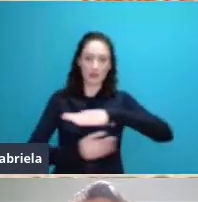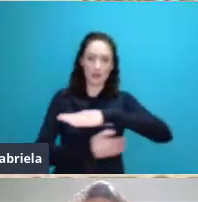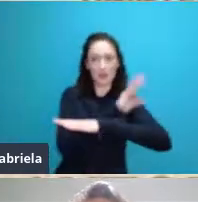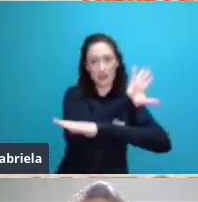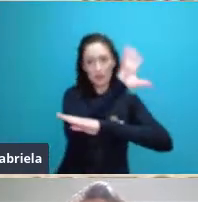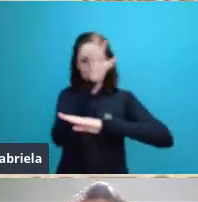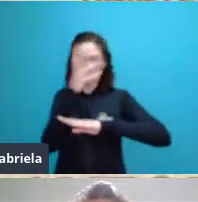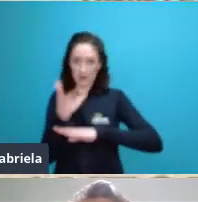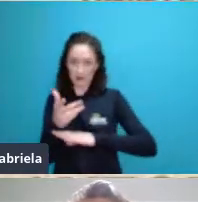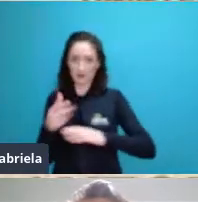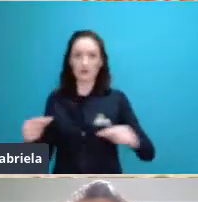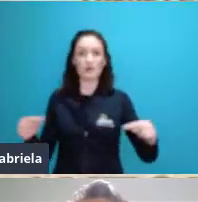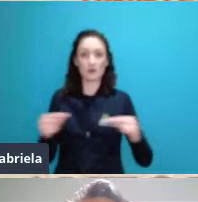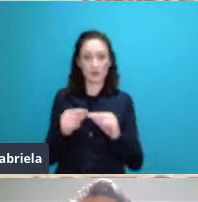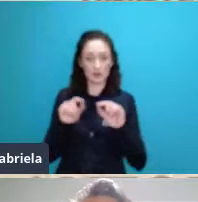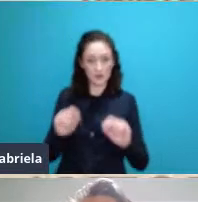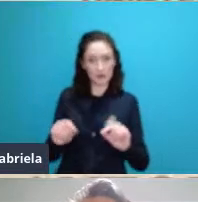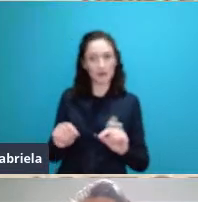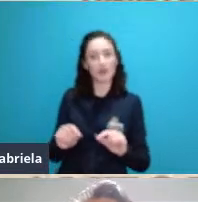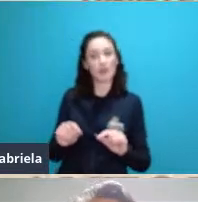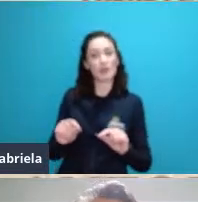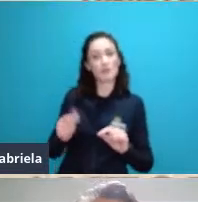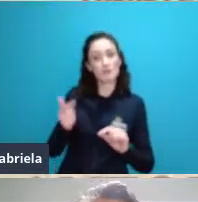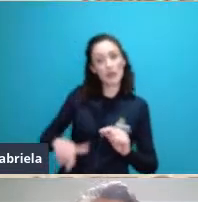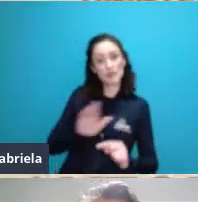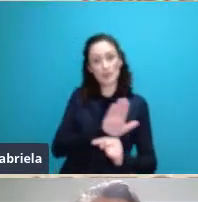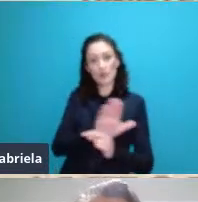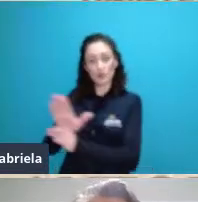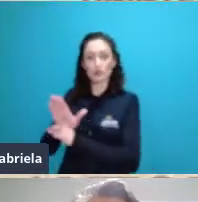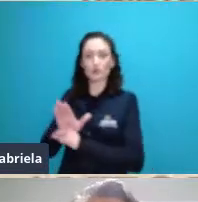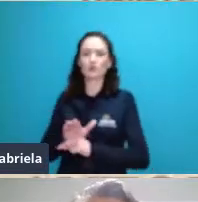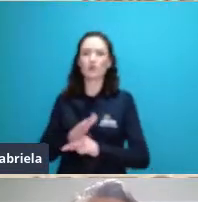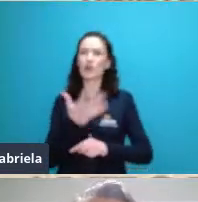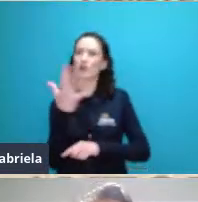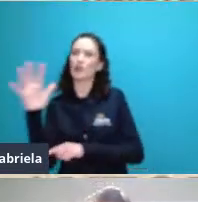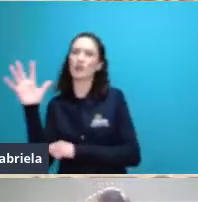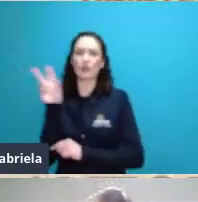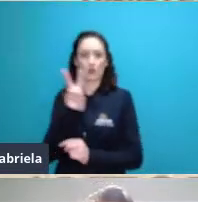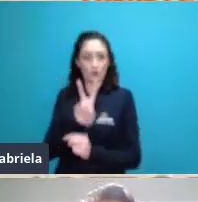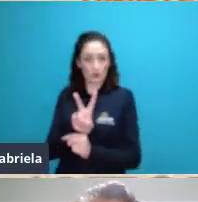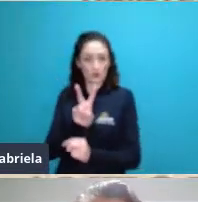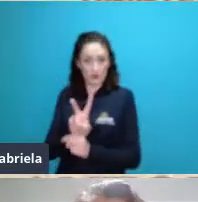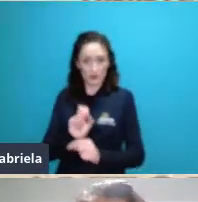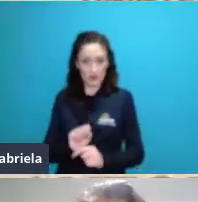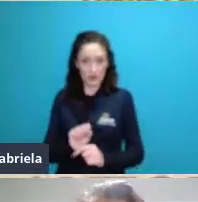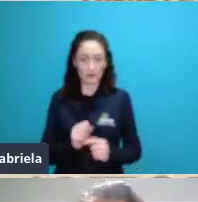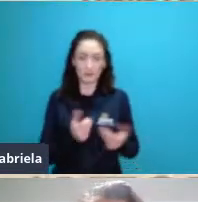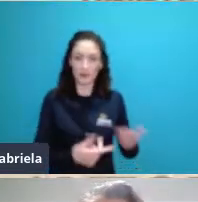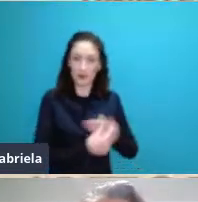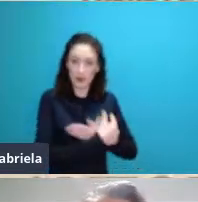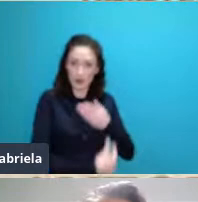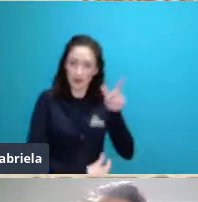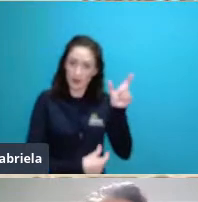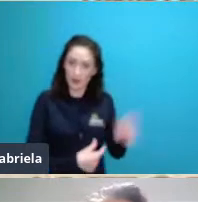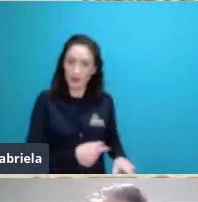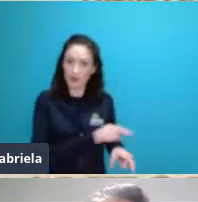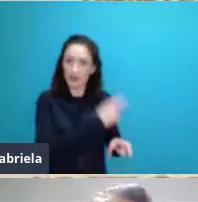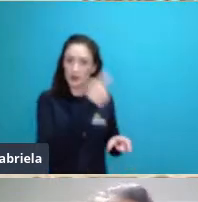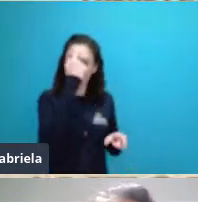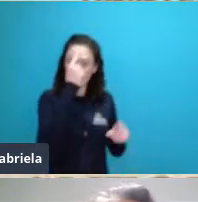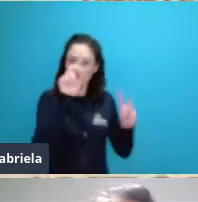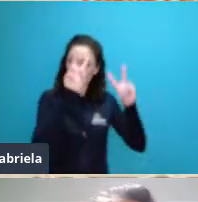preocupação muito maior para a conservação ambiental e para o Odum essa ideia do ecossistema também seria